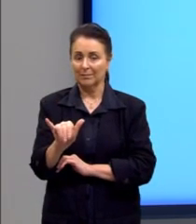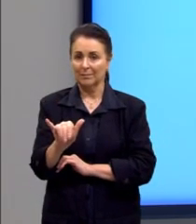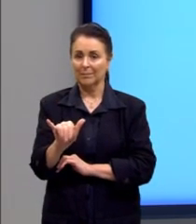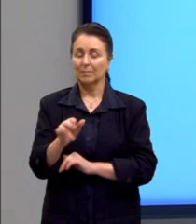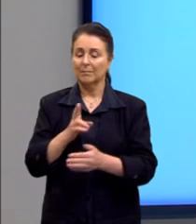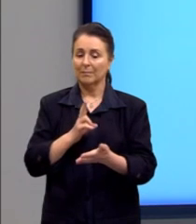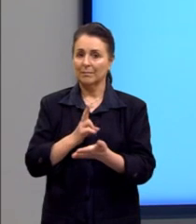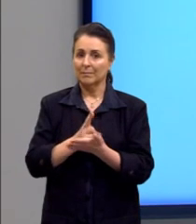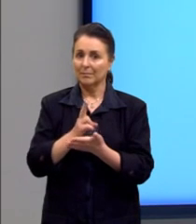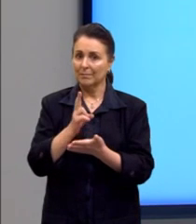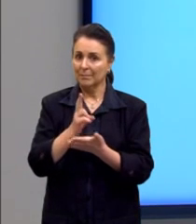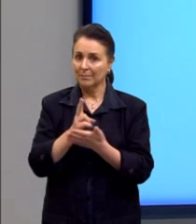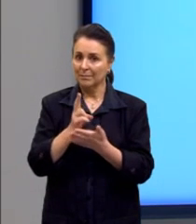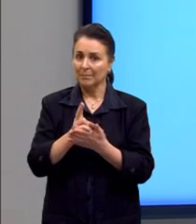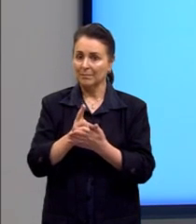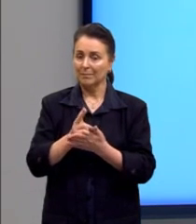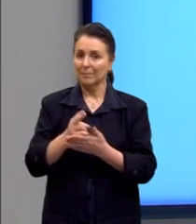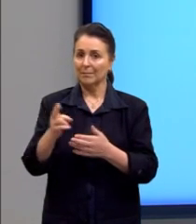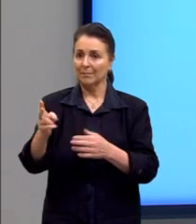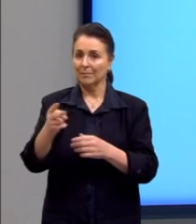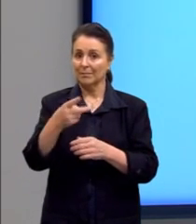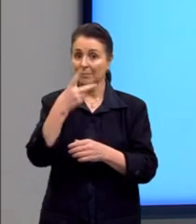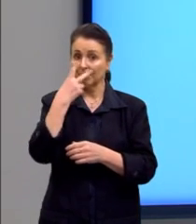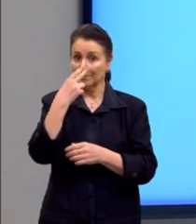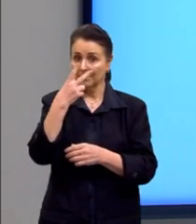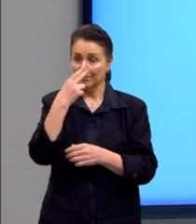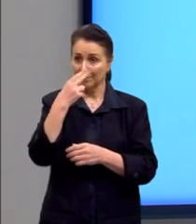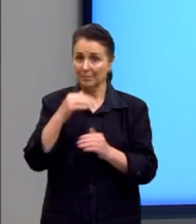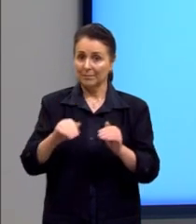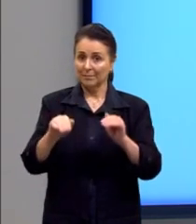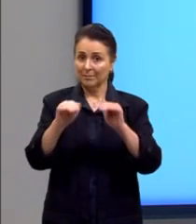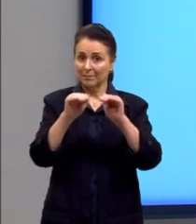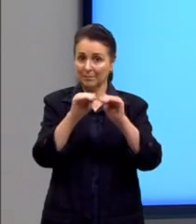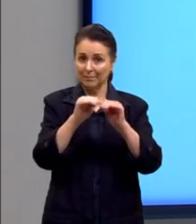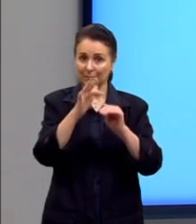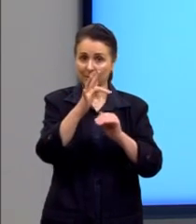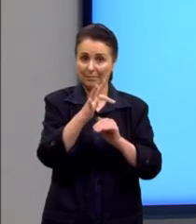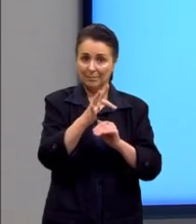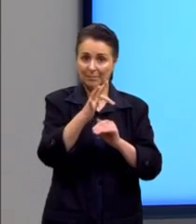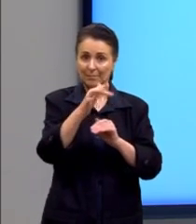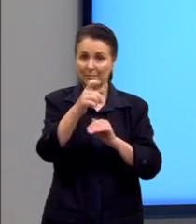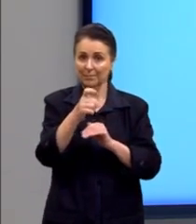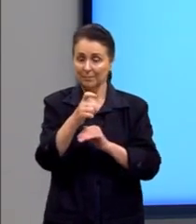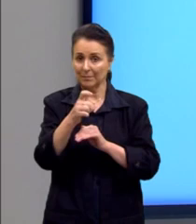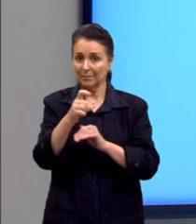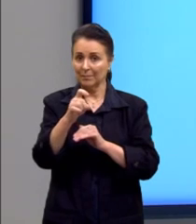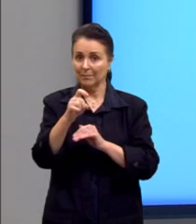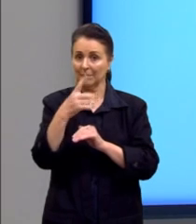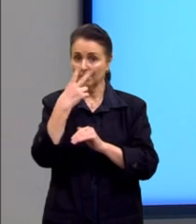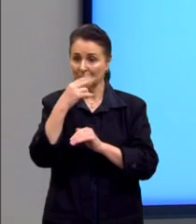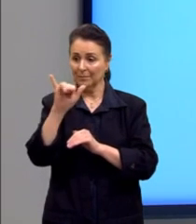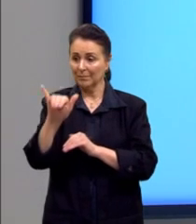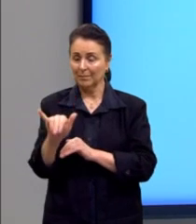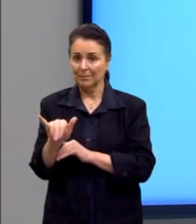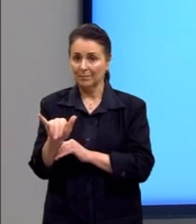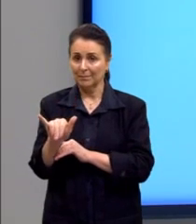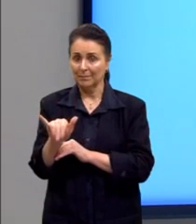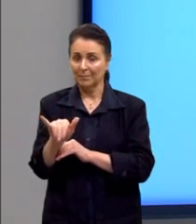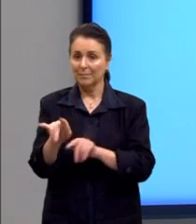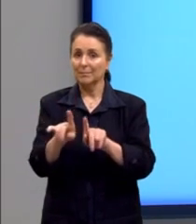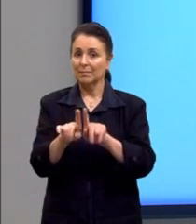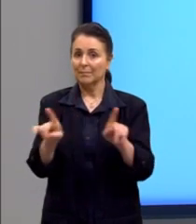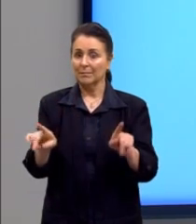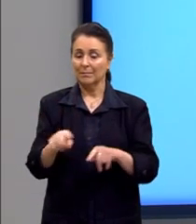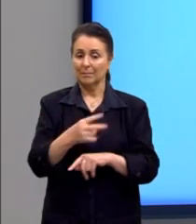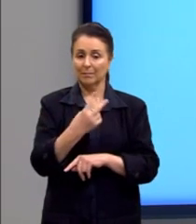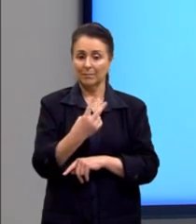sempre consideramos essa igualdade, né? f de x igual a y. Mas, basicamente, se nós pegarmos, então,